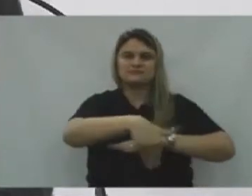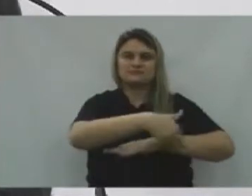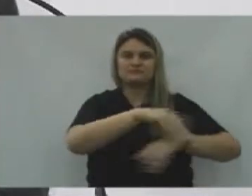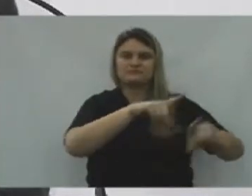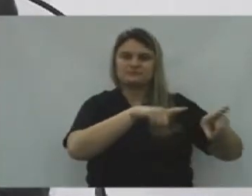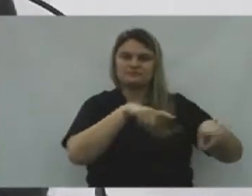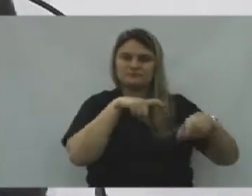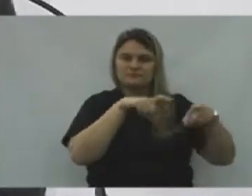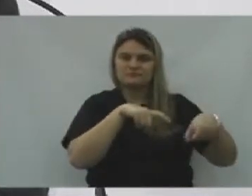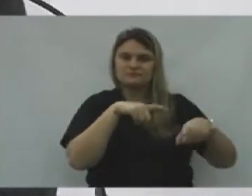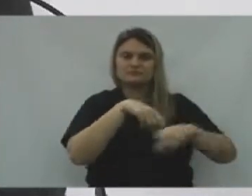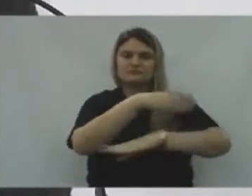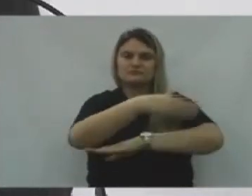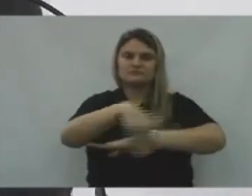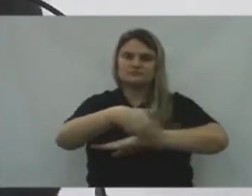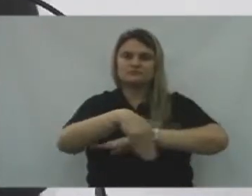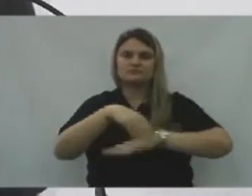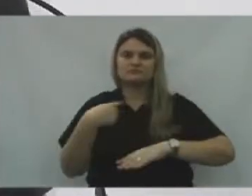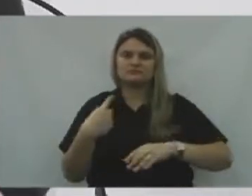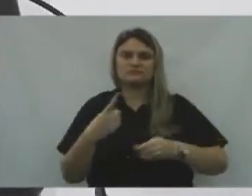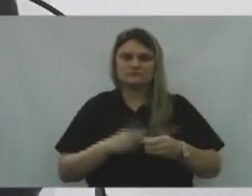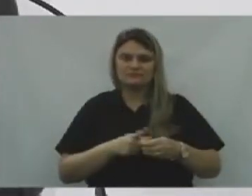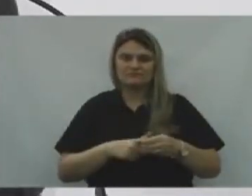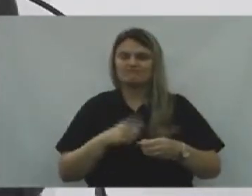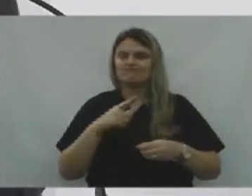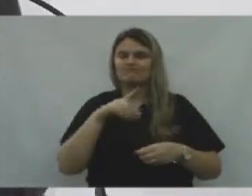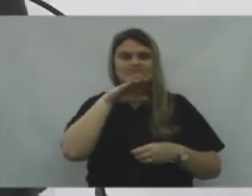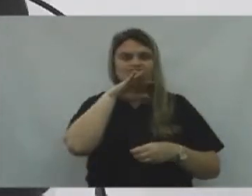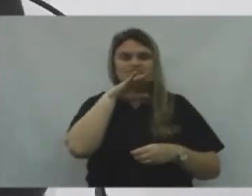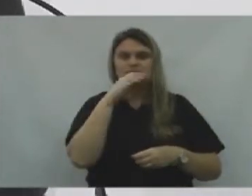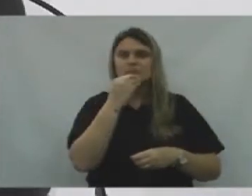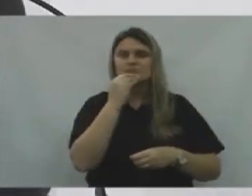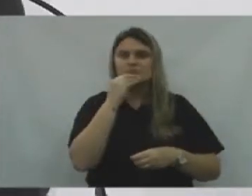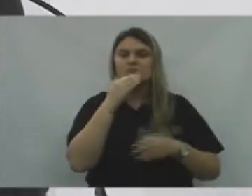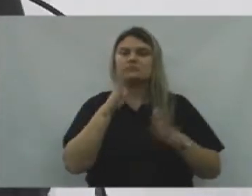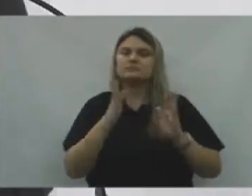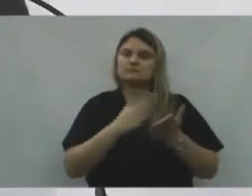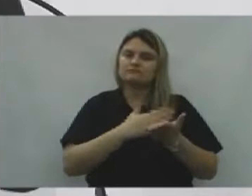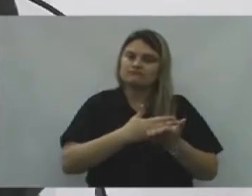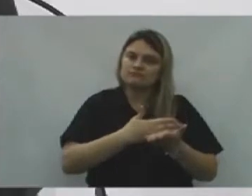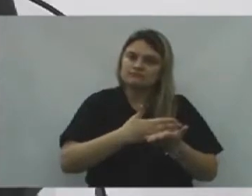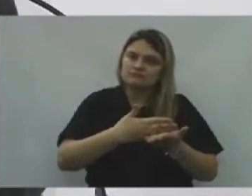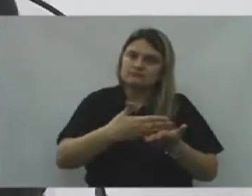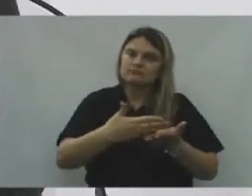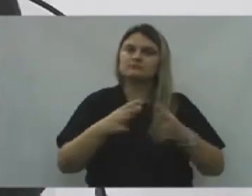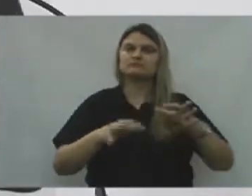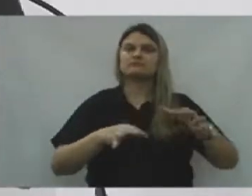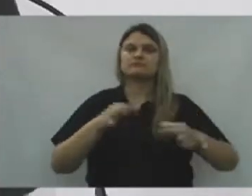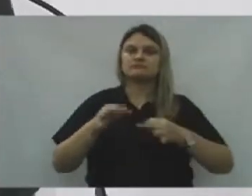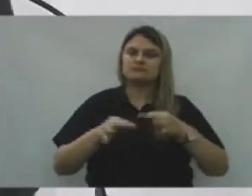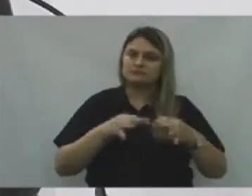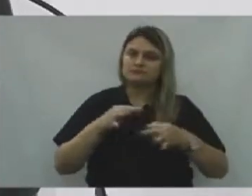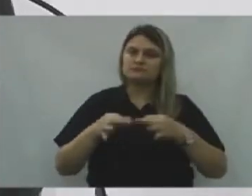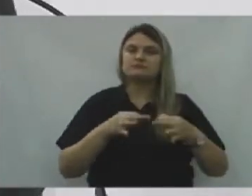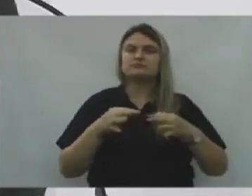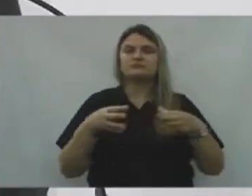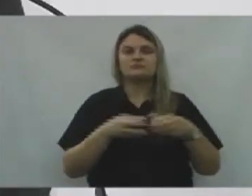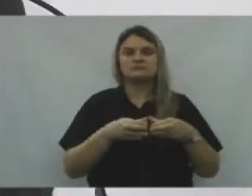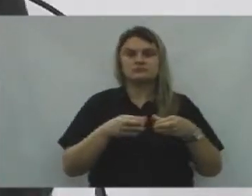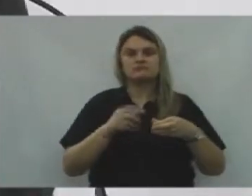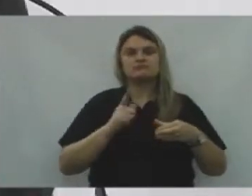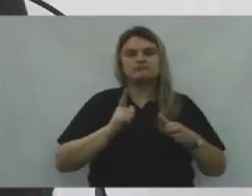das estradas e das ruas da nossa cidade, Em péssimas condições, Que agora a gente está conseguindo levantar a cabeça, A equipe aí